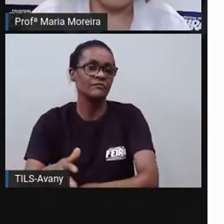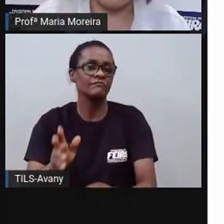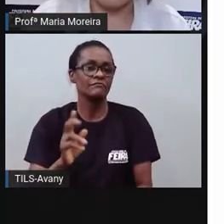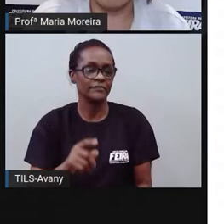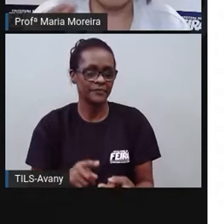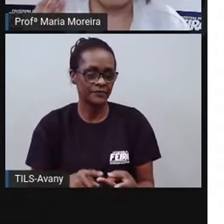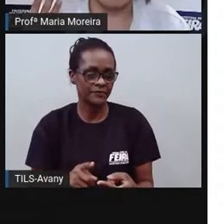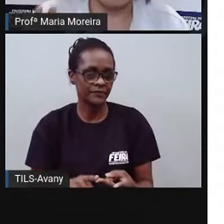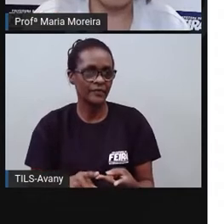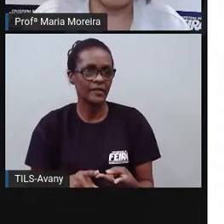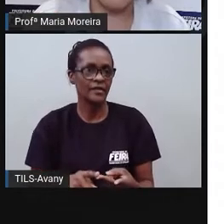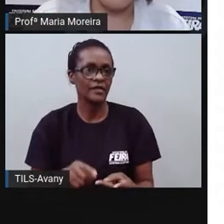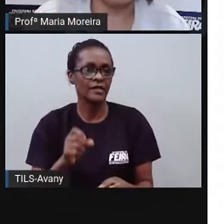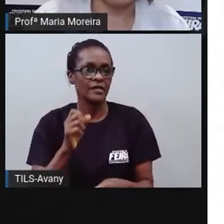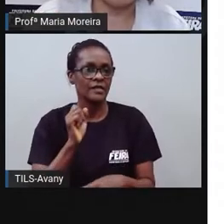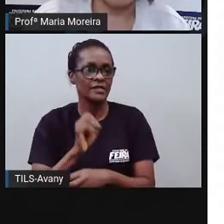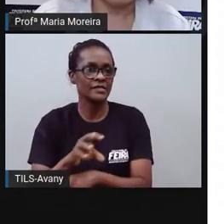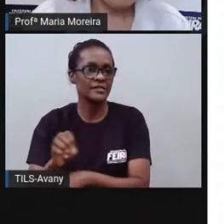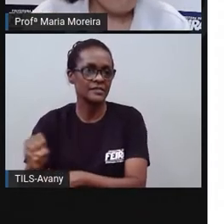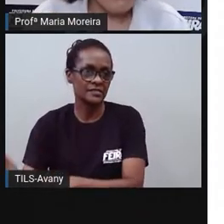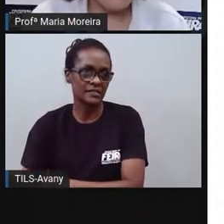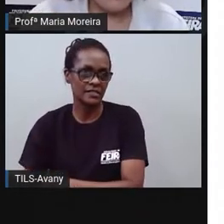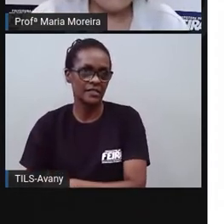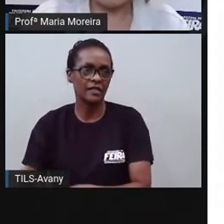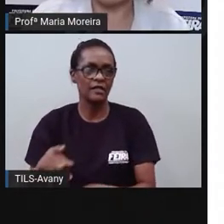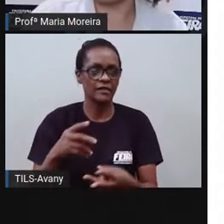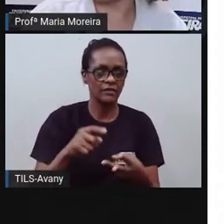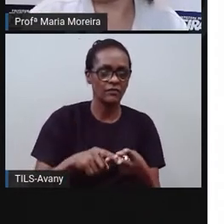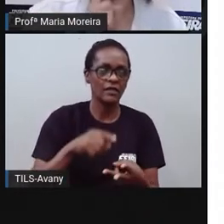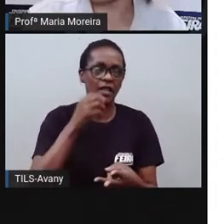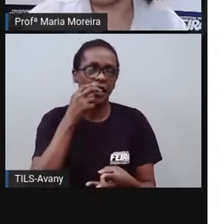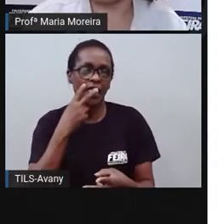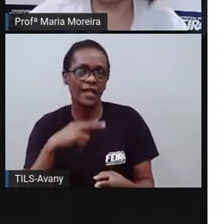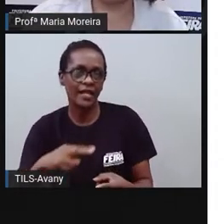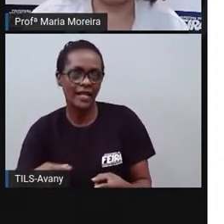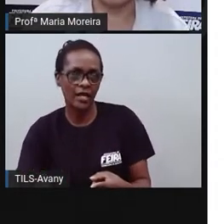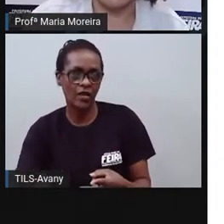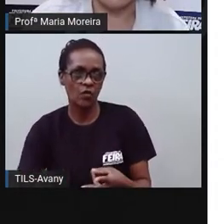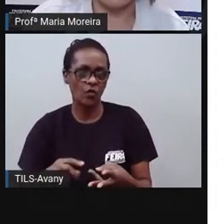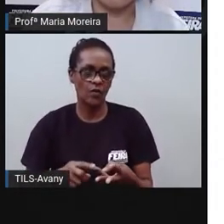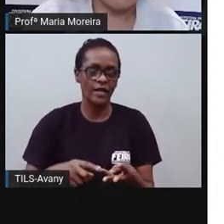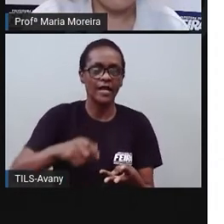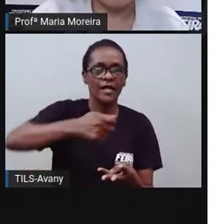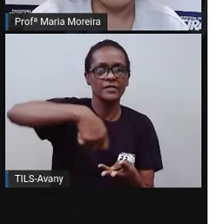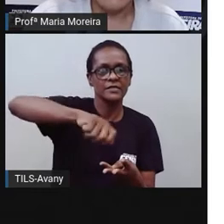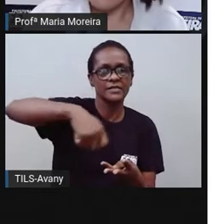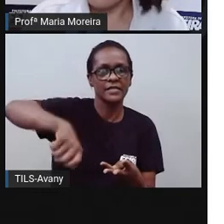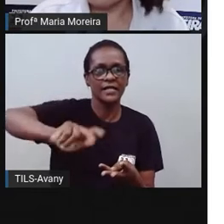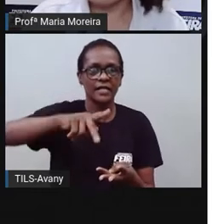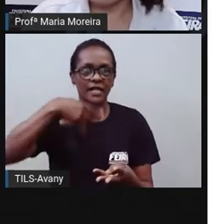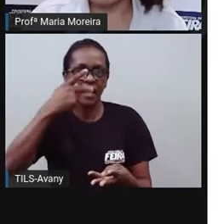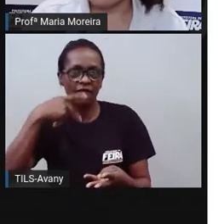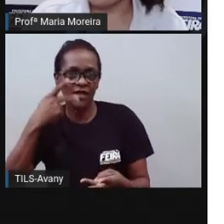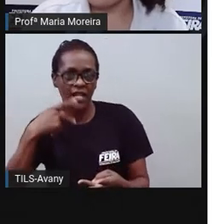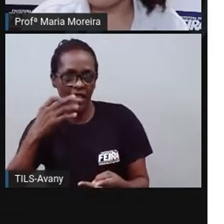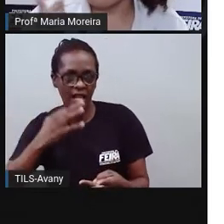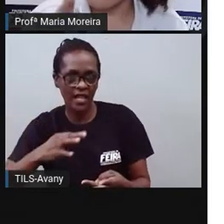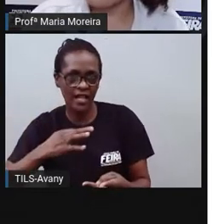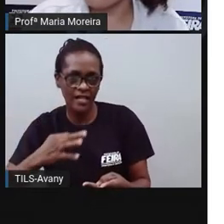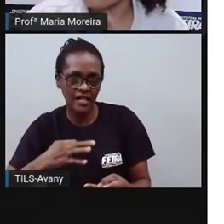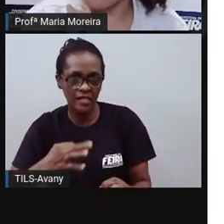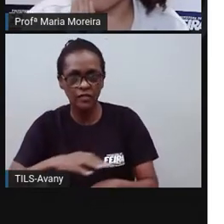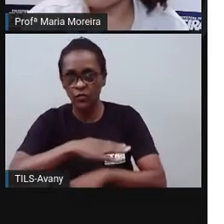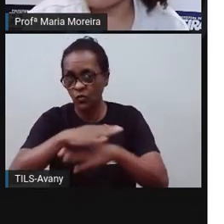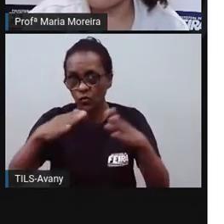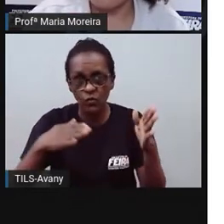mitologia, o folclore, a língua, falada e escrita, como a gente acabou de ver lá aquelas palavras, a culinária, aquela